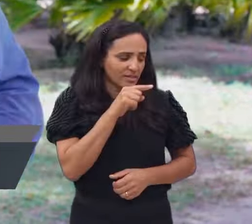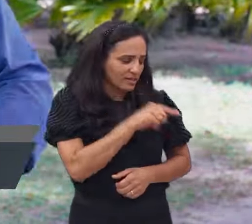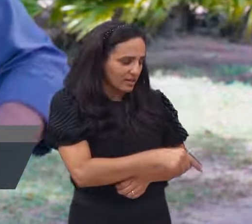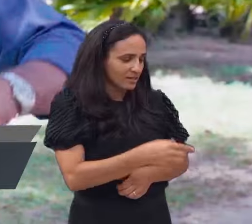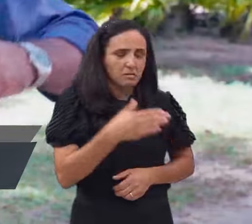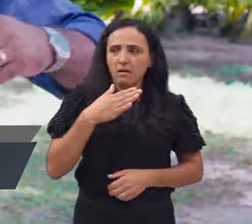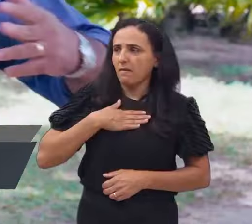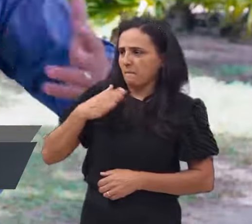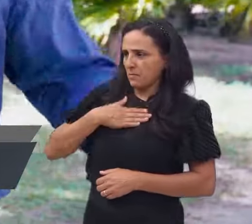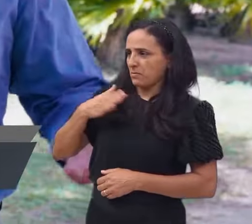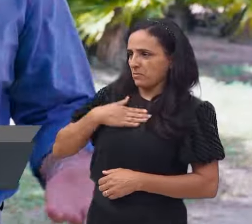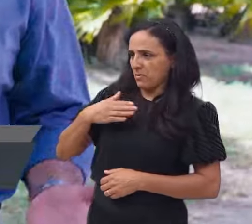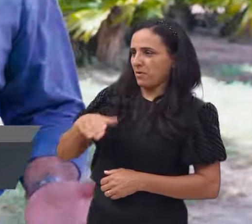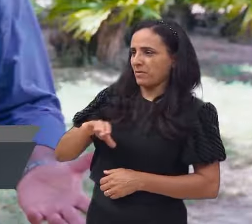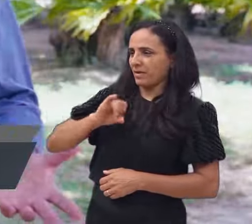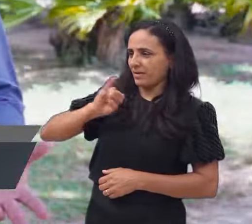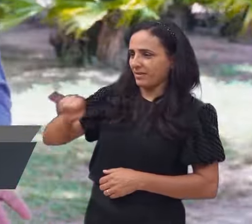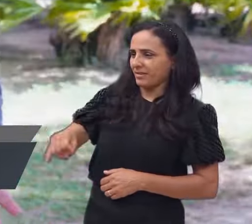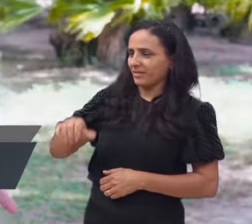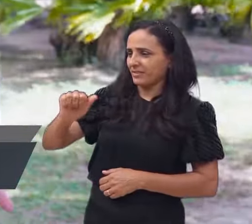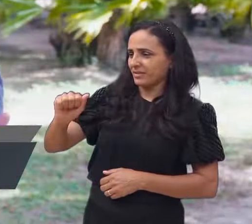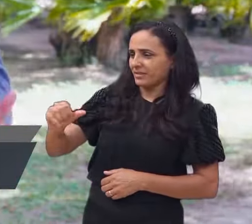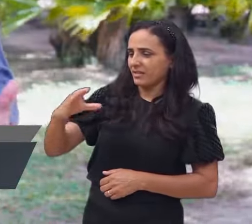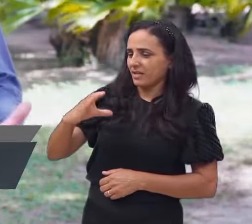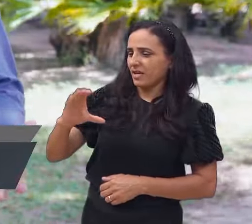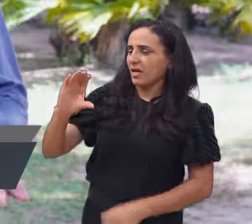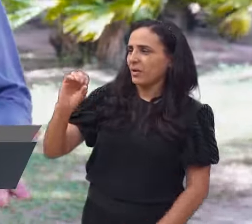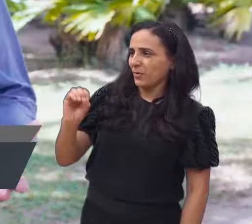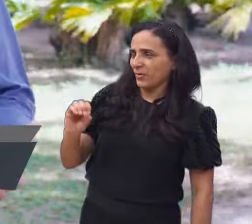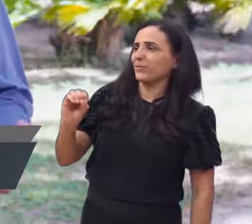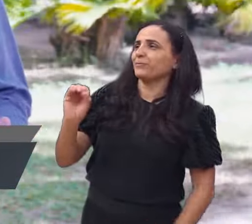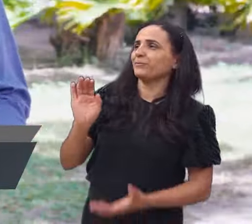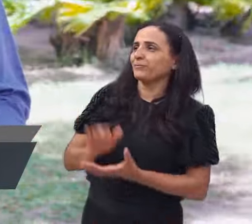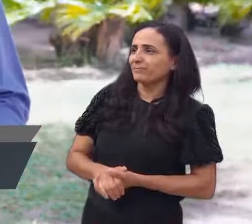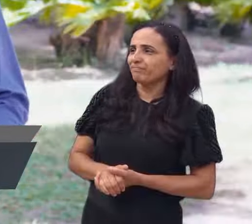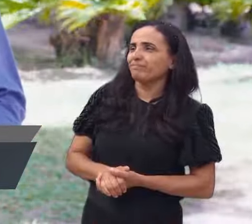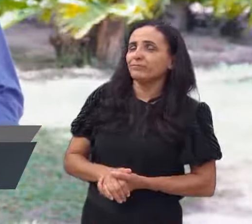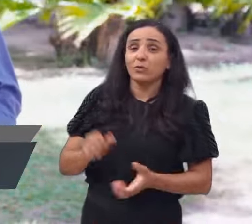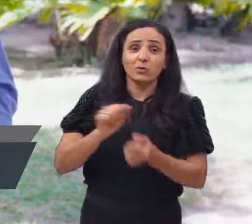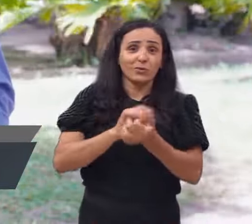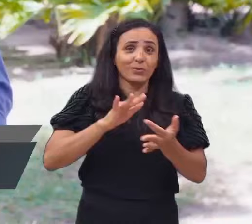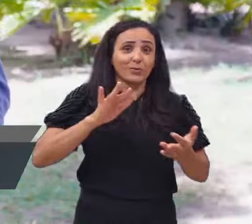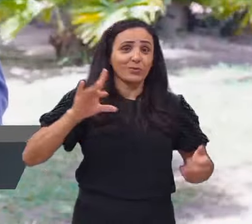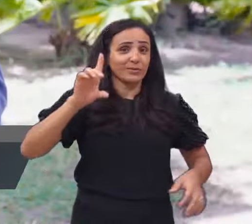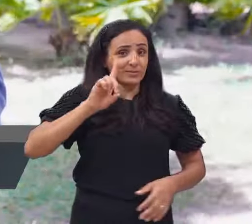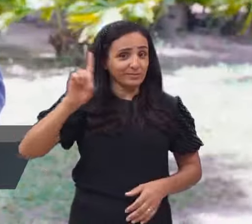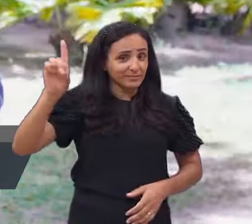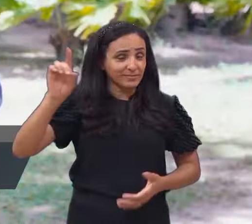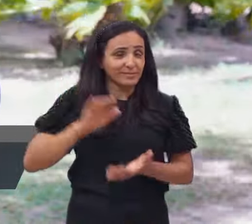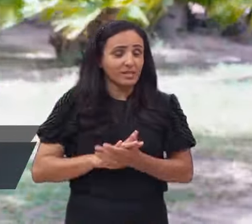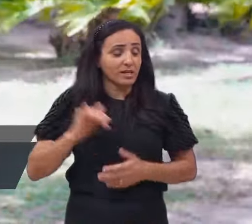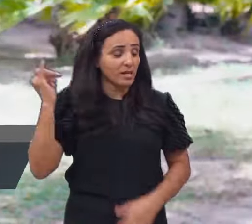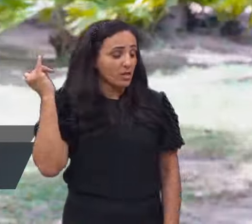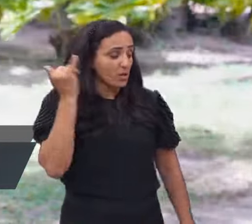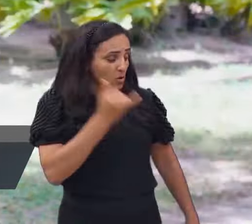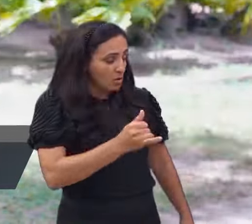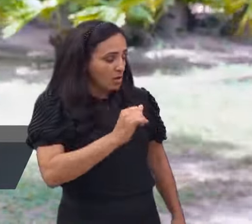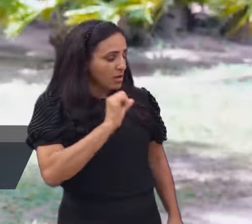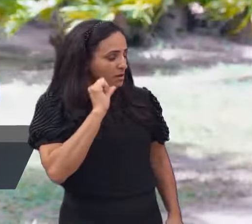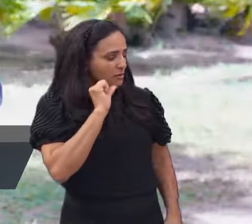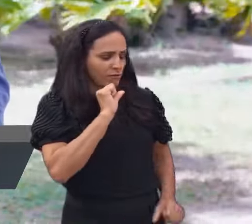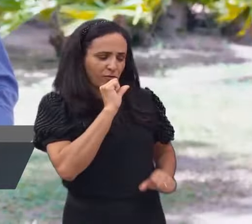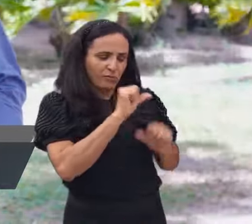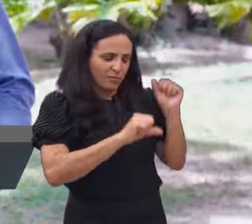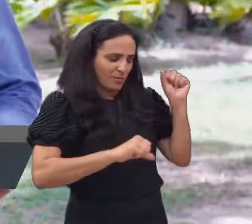E Jacó responde, meu nome é Jacó. Jacóve, calcanhar. Glória a Deus! Mas a resposta do Senhor é,